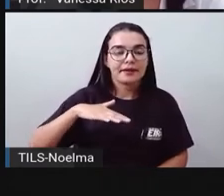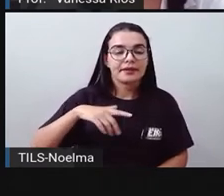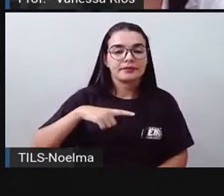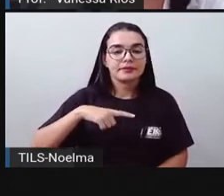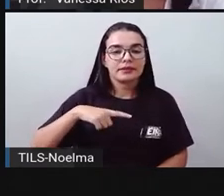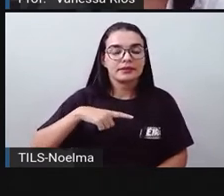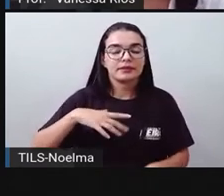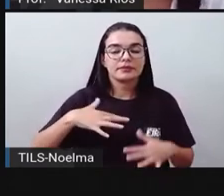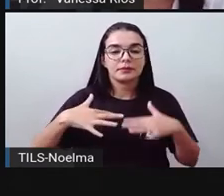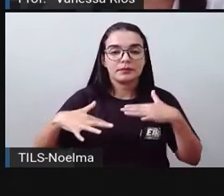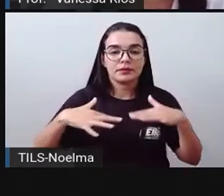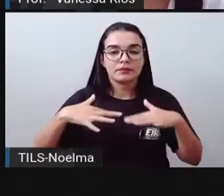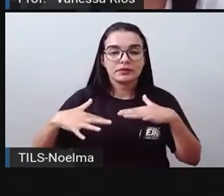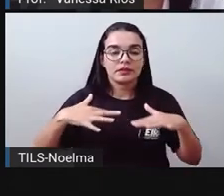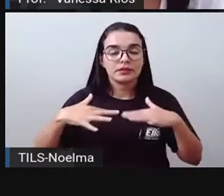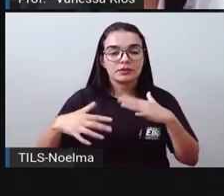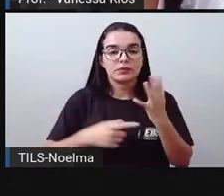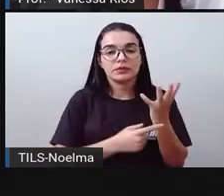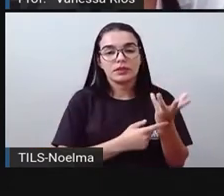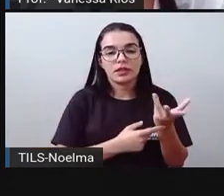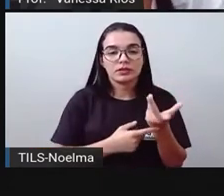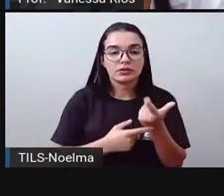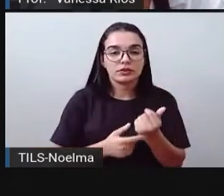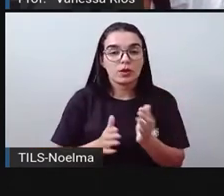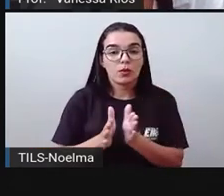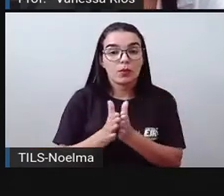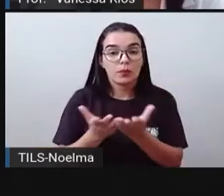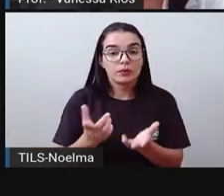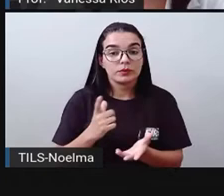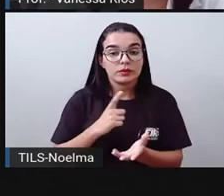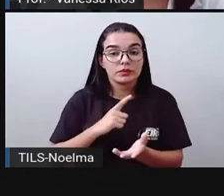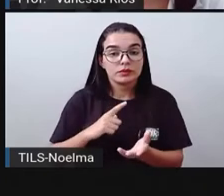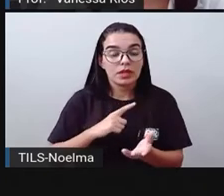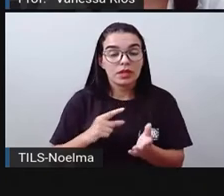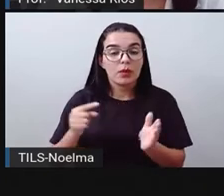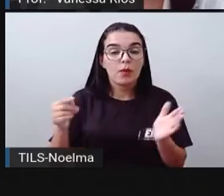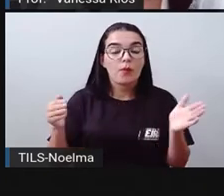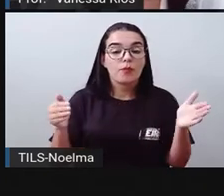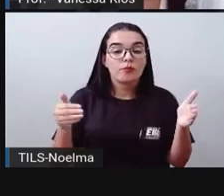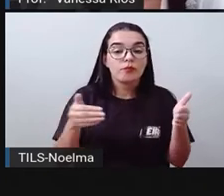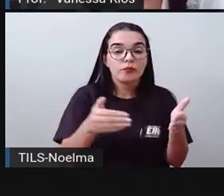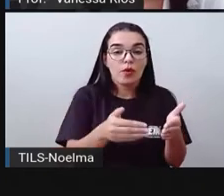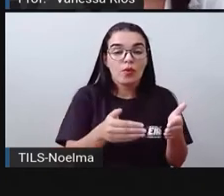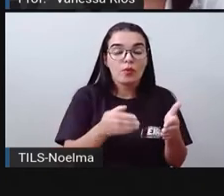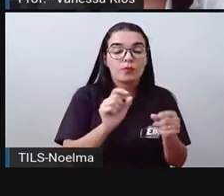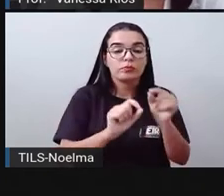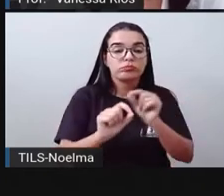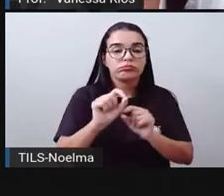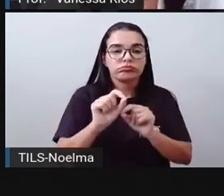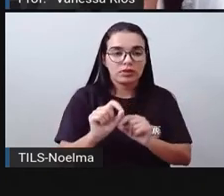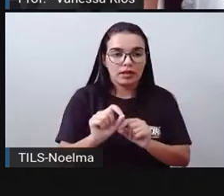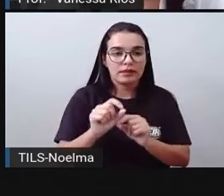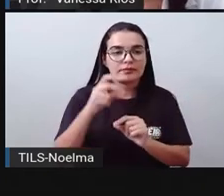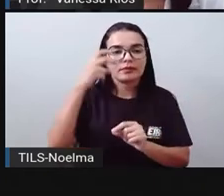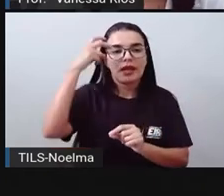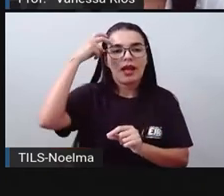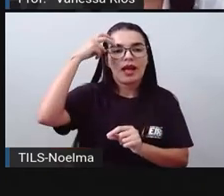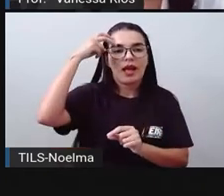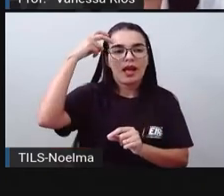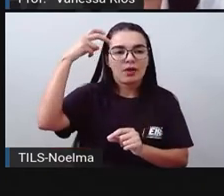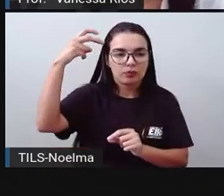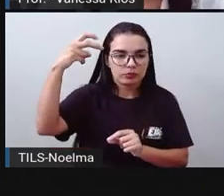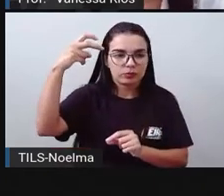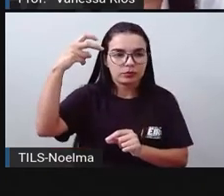manifestações artísticas, quando estas se destinam a passar, a mostrar